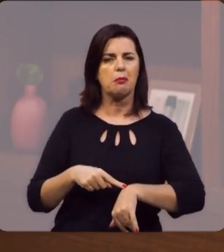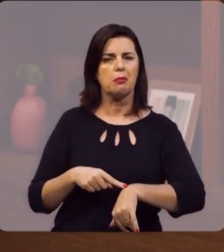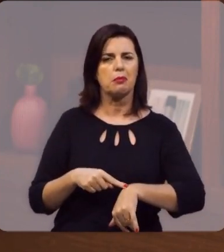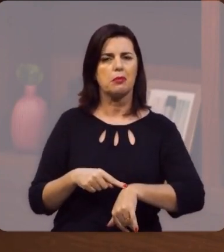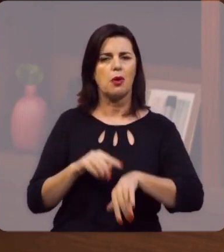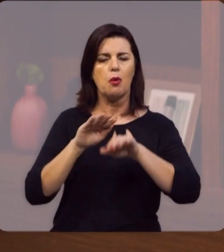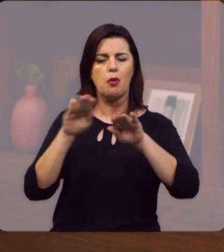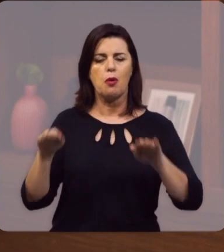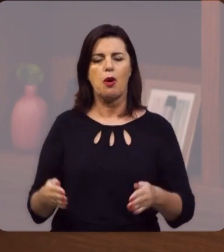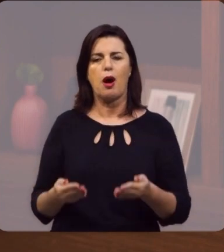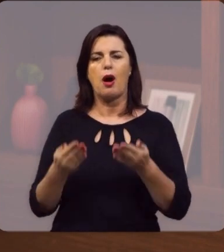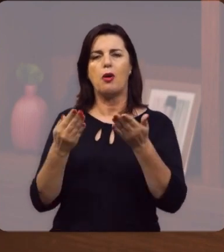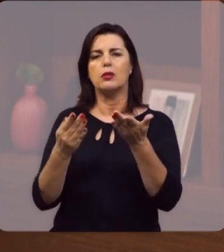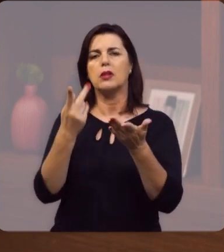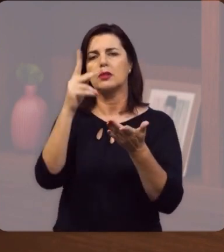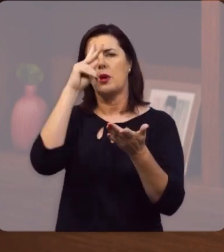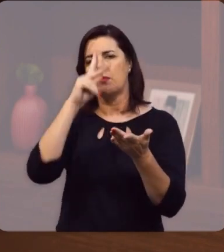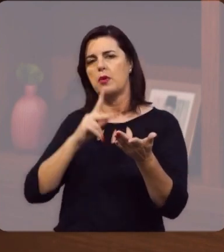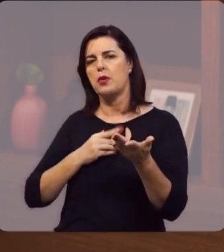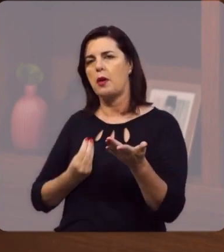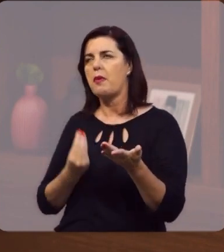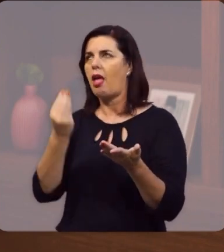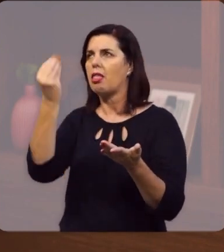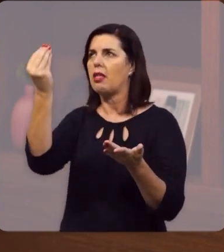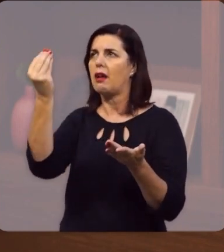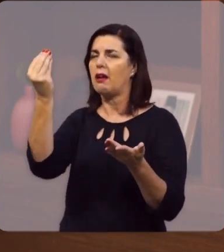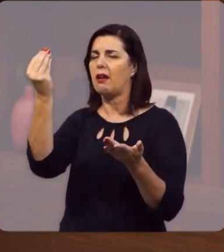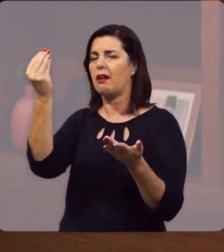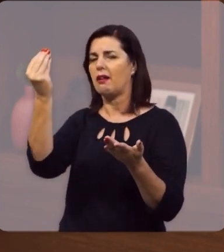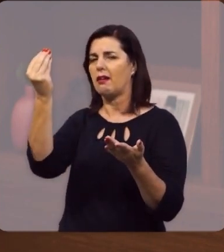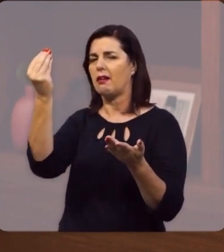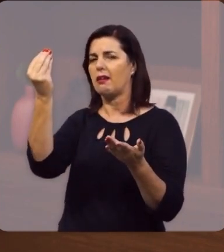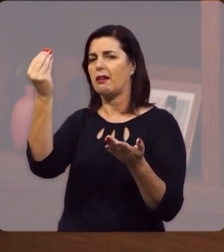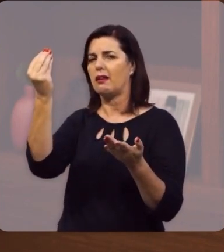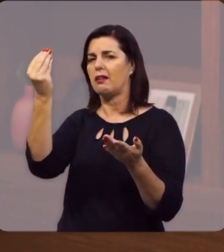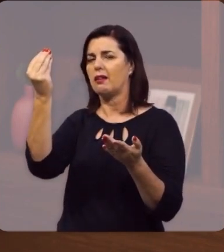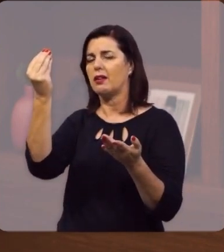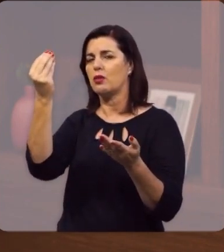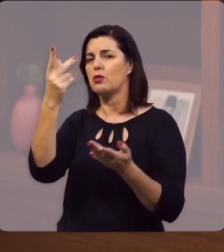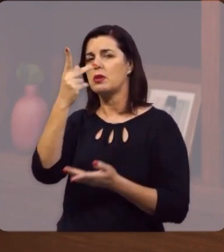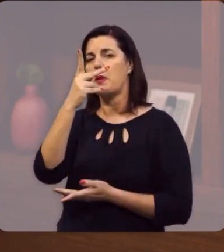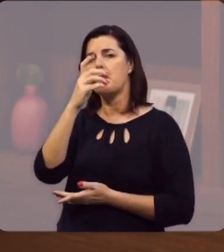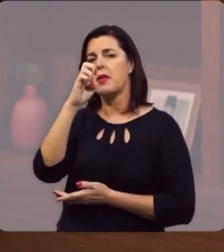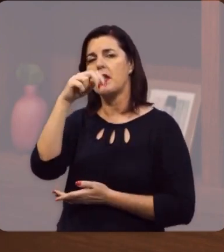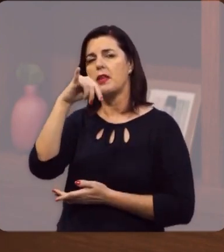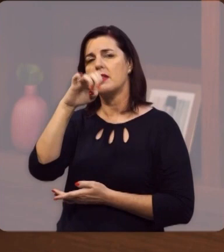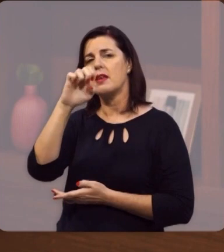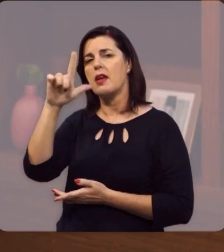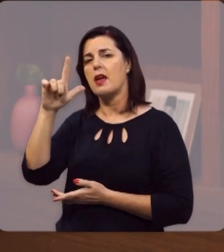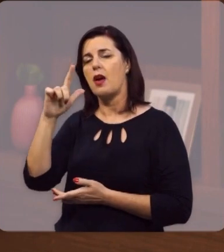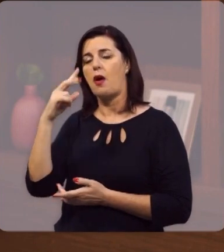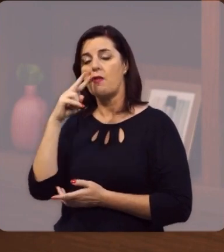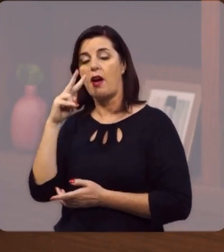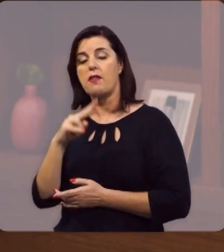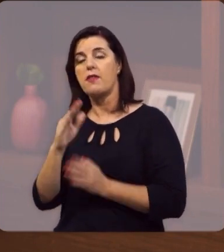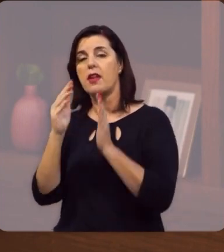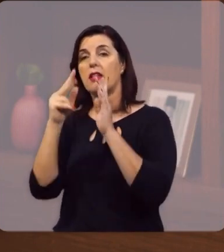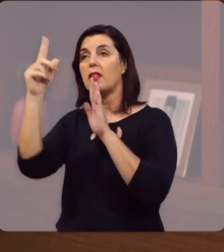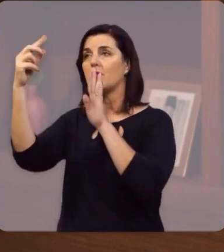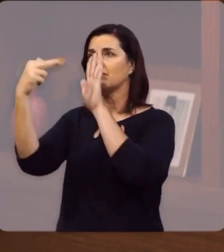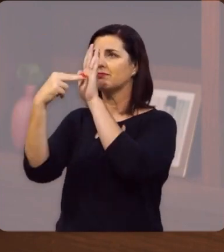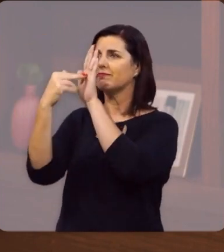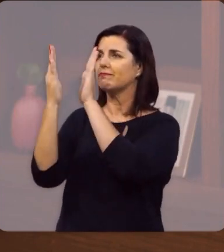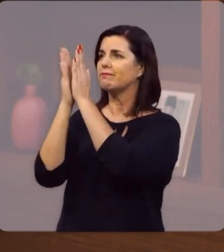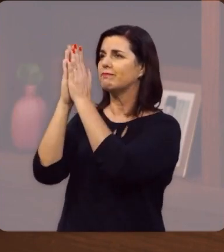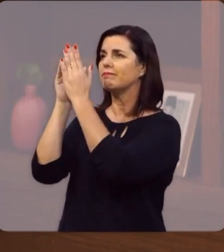momento, o altar da sua entrega, o Val de Jaboque, Peniel, onde você vai ver a Deus